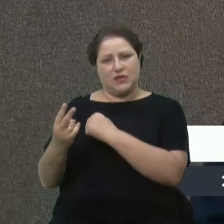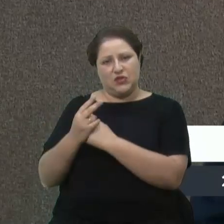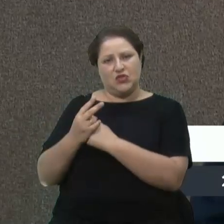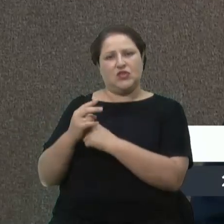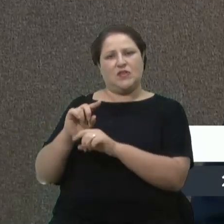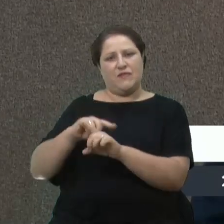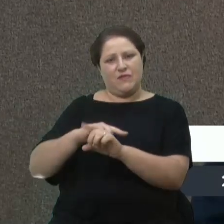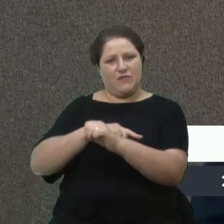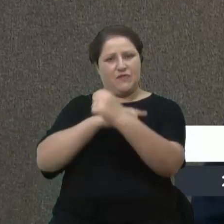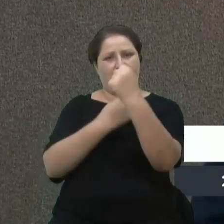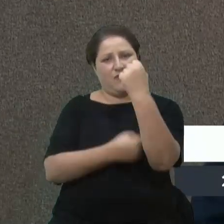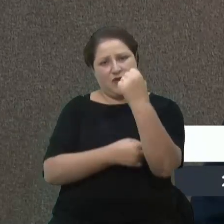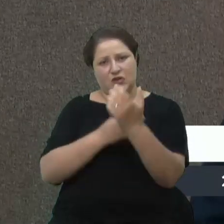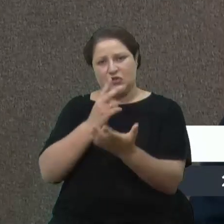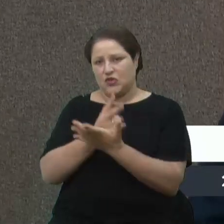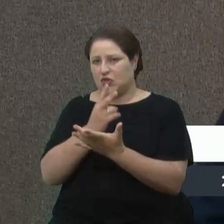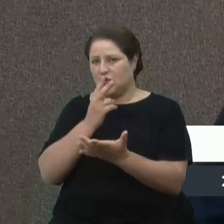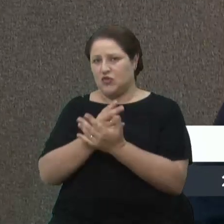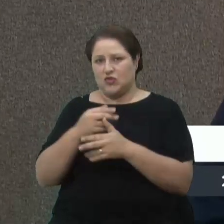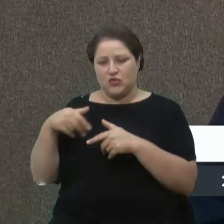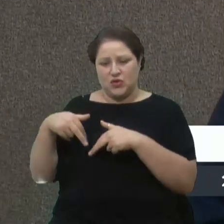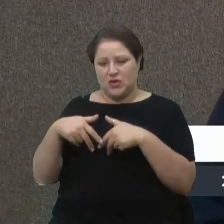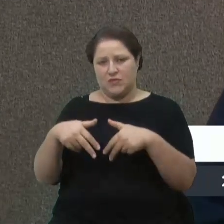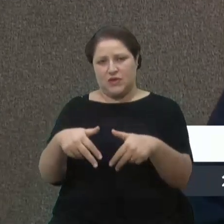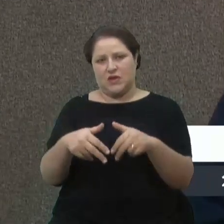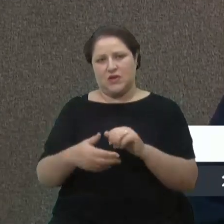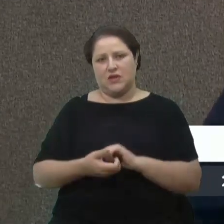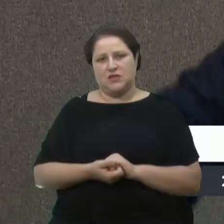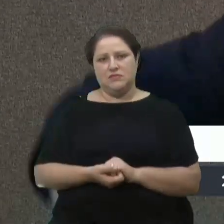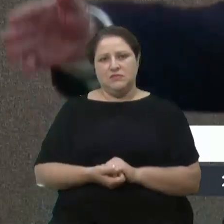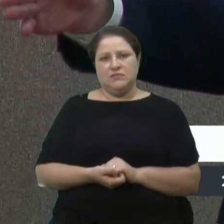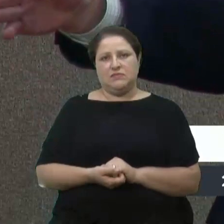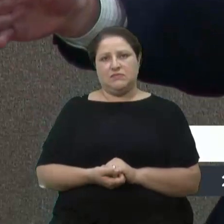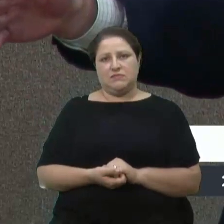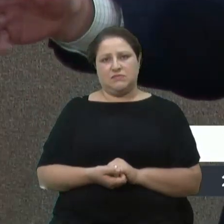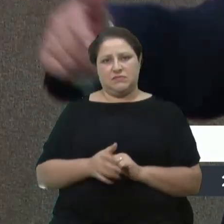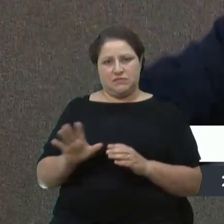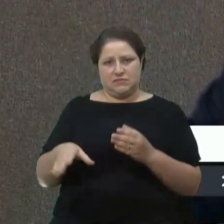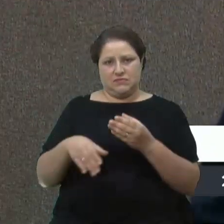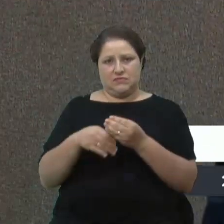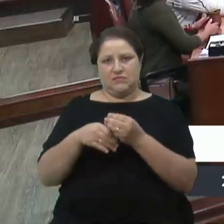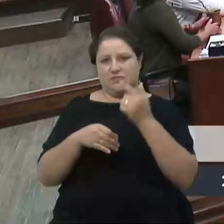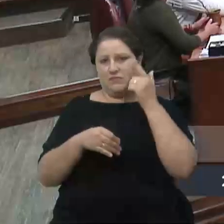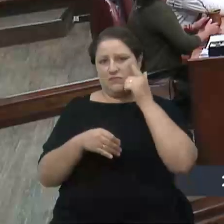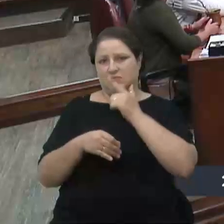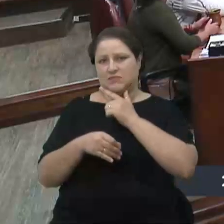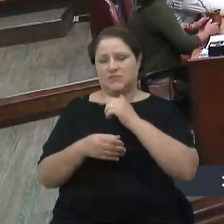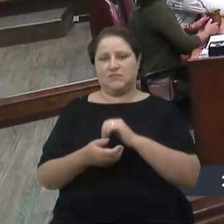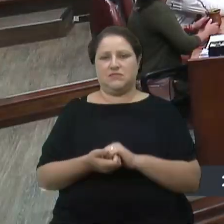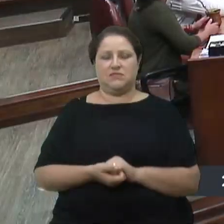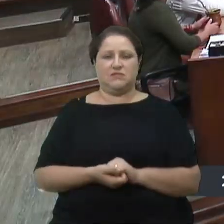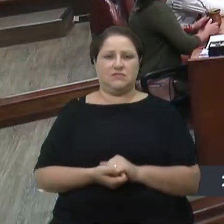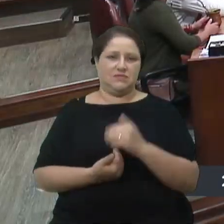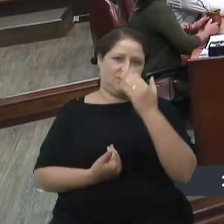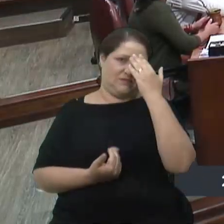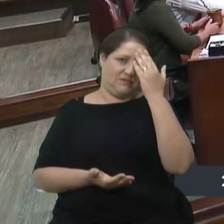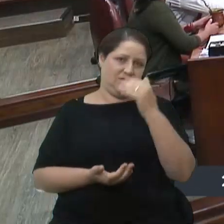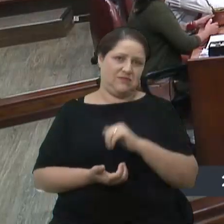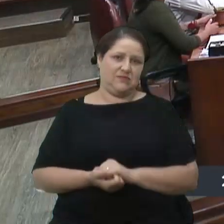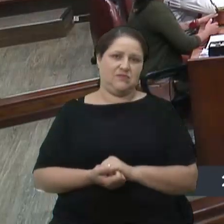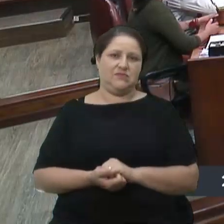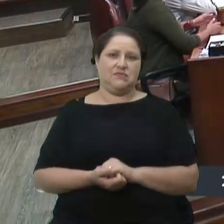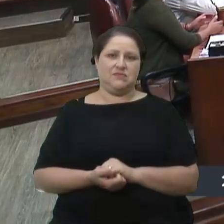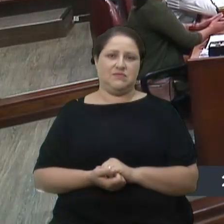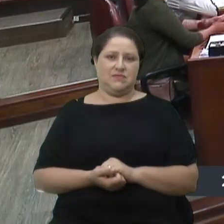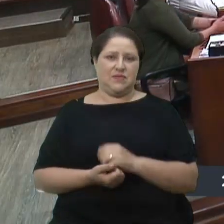nessa caminhada. Obrigado. Bom, a parte, vereador Lucas, desculpe. Obrigado, vereador Zanquim.